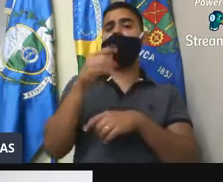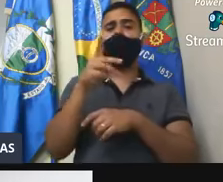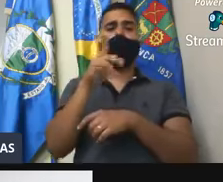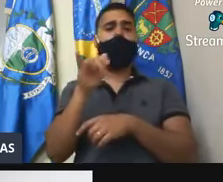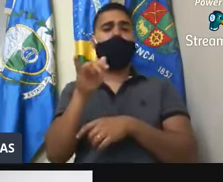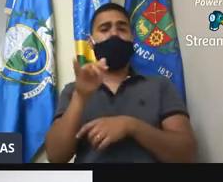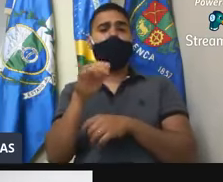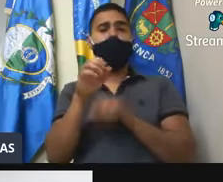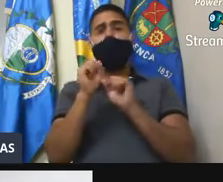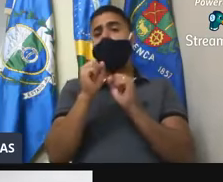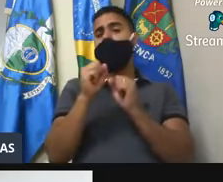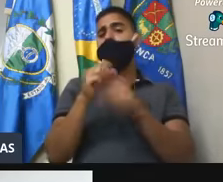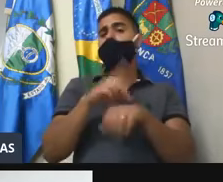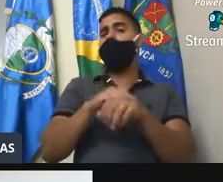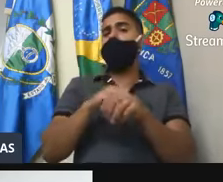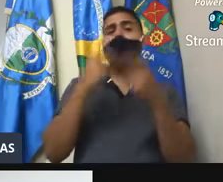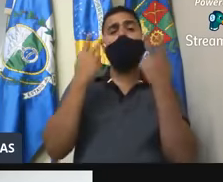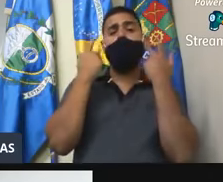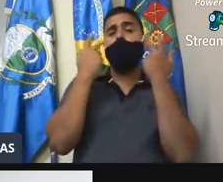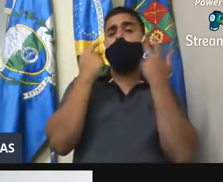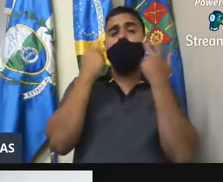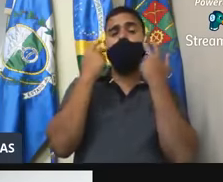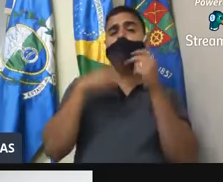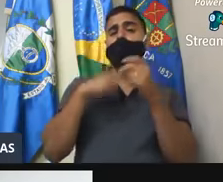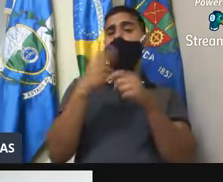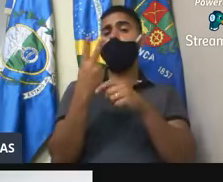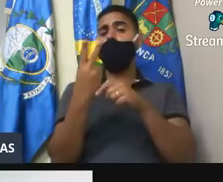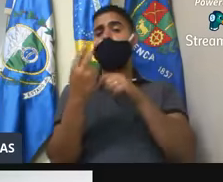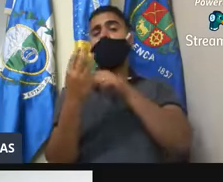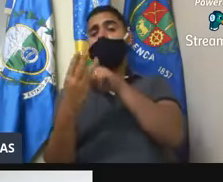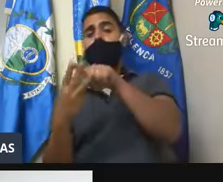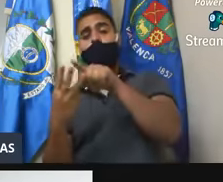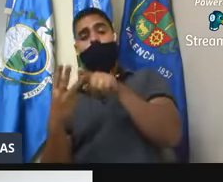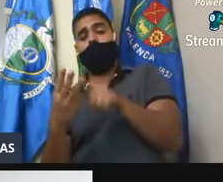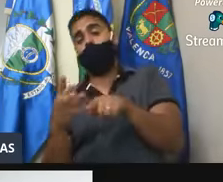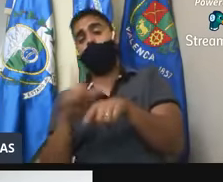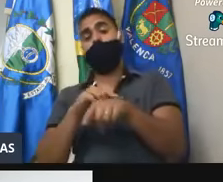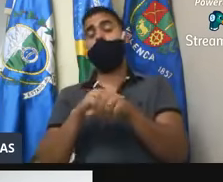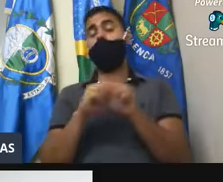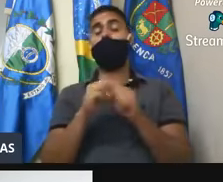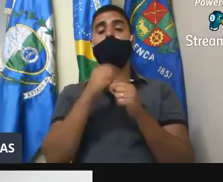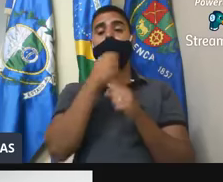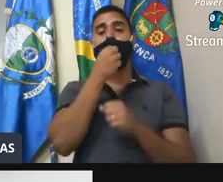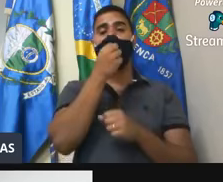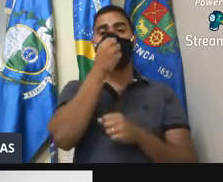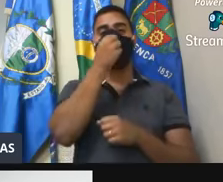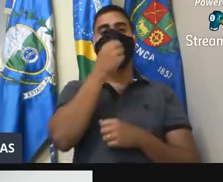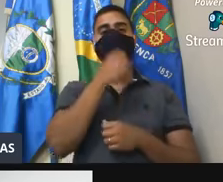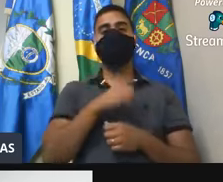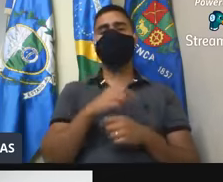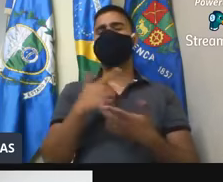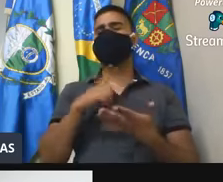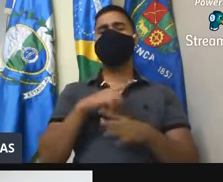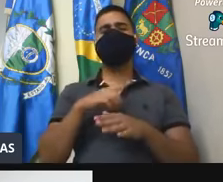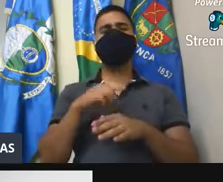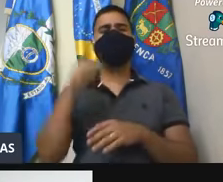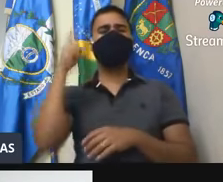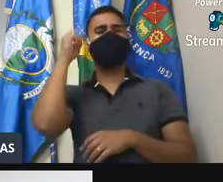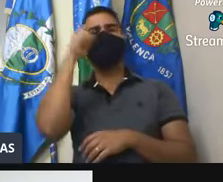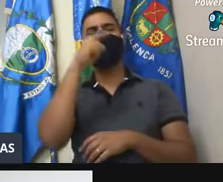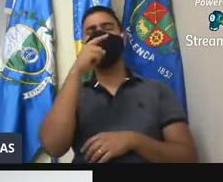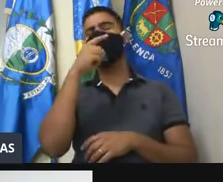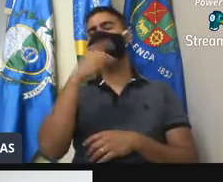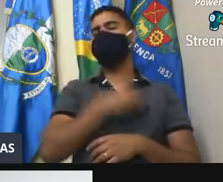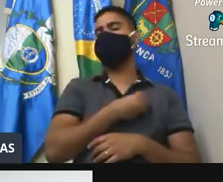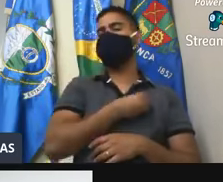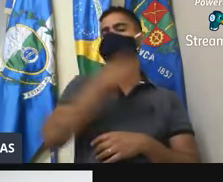o horário normal da semana, pelo menos, que tivesse pelo menos dois ou três horários, pra que não, não, sabe, não dificultasse tanto a